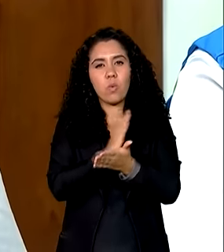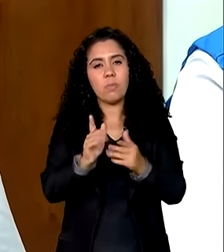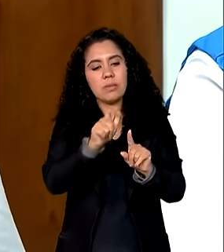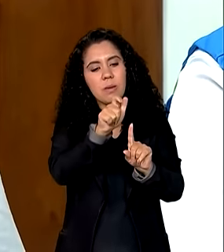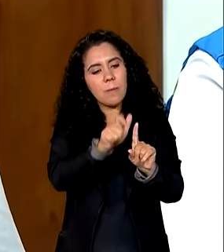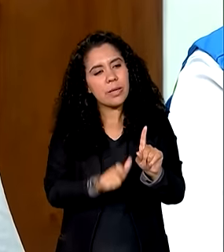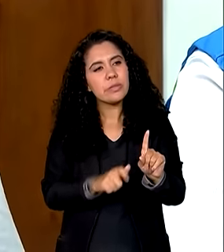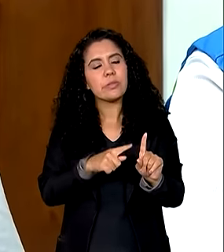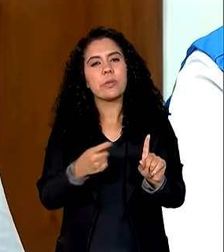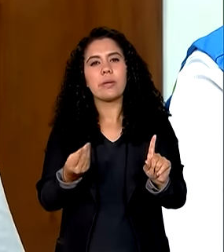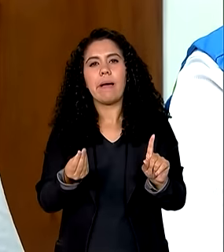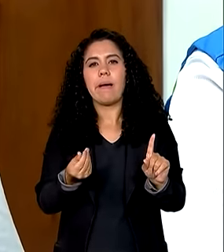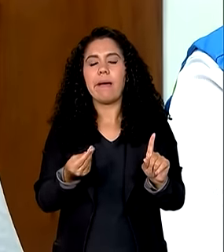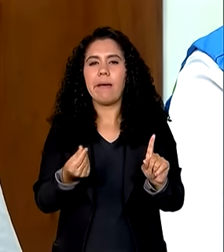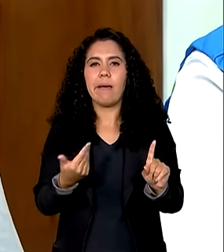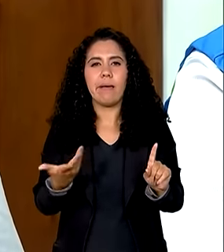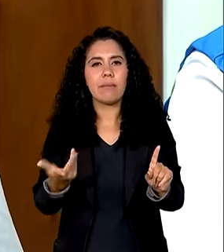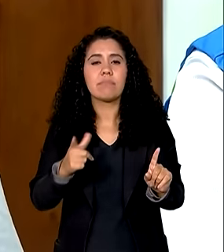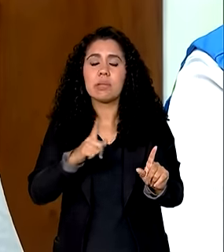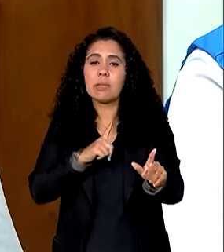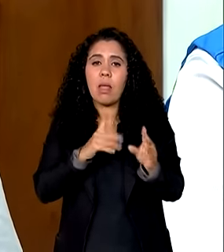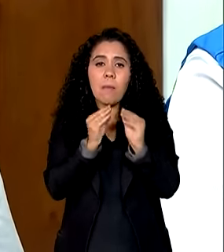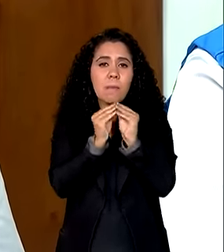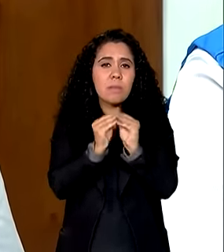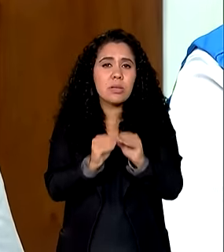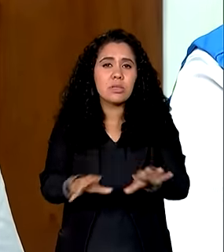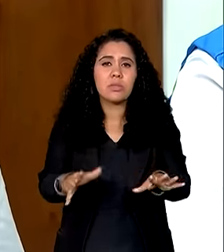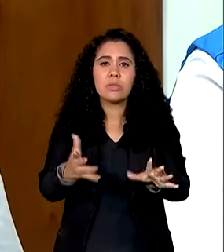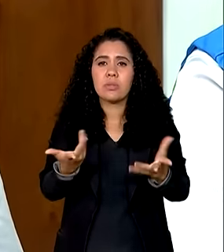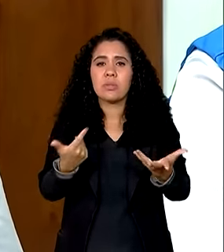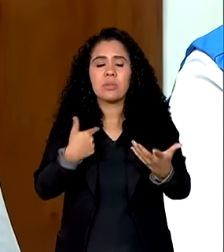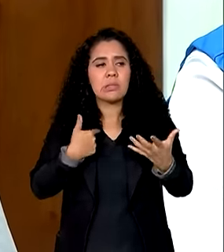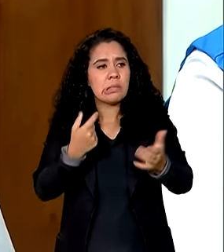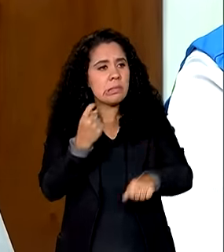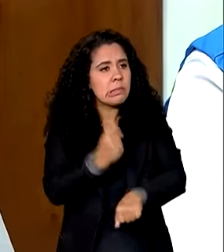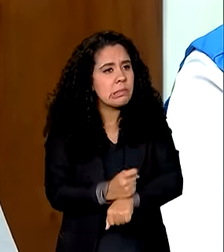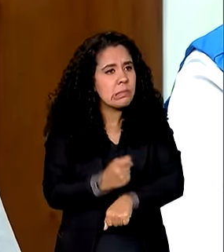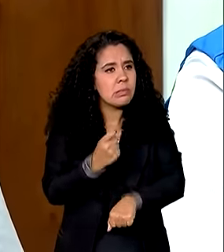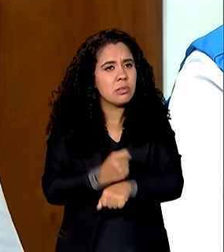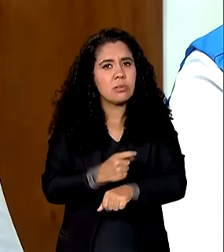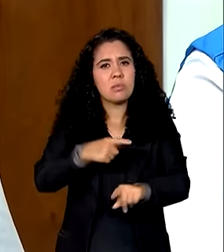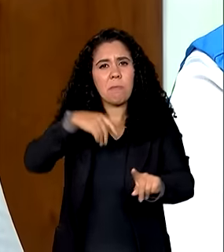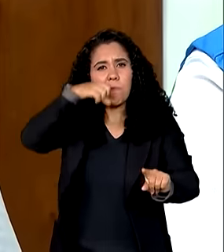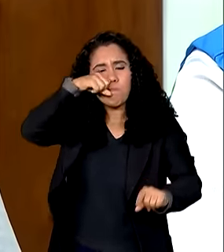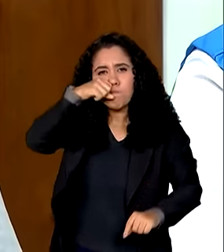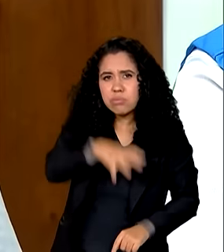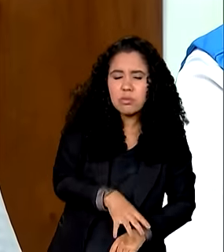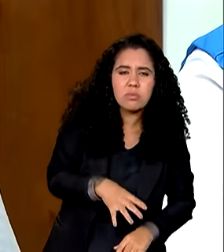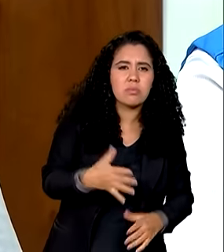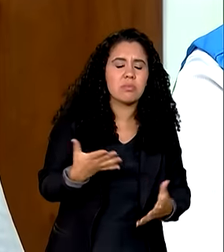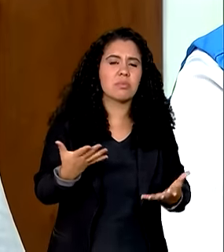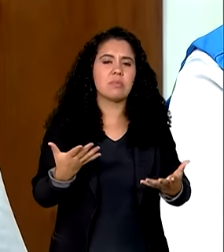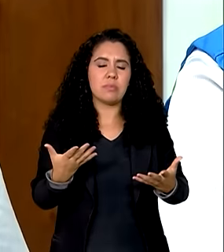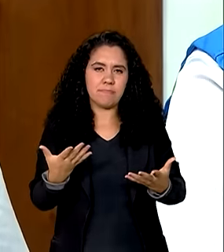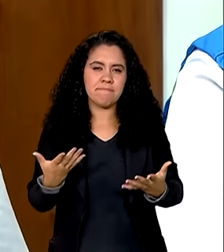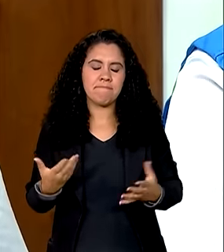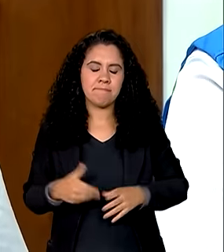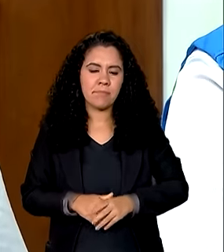são atingidas de maneira mais dura de maneira mais brutal pelo que aconteceu